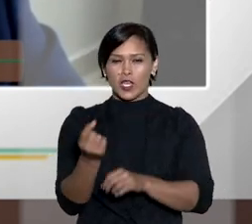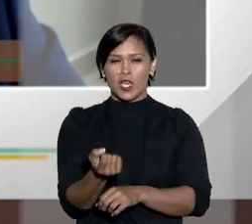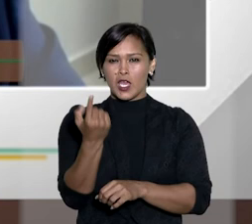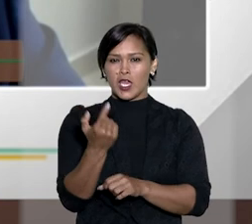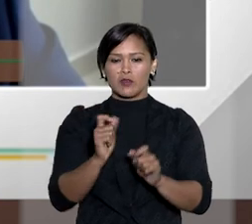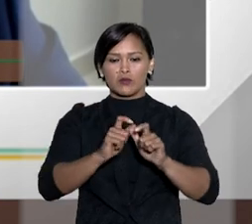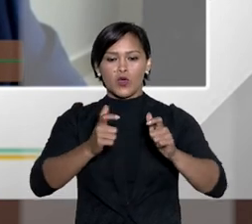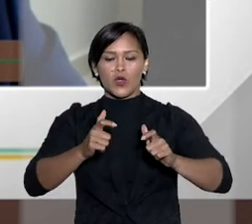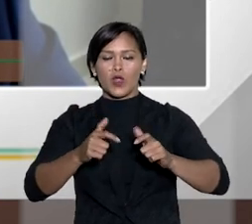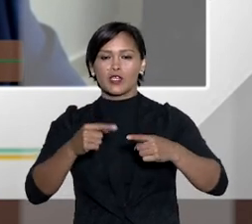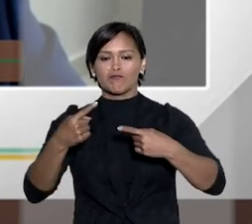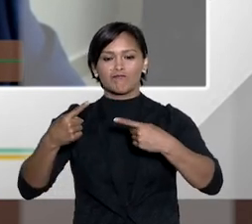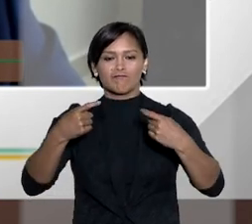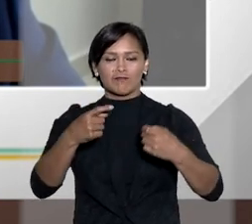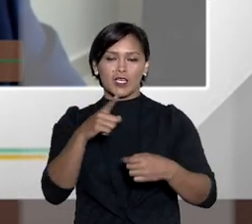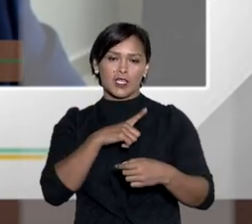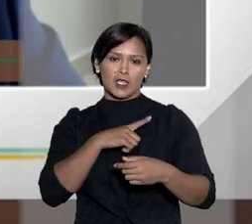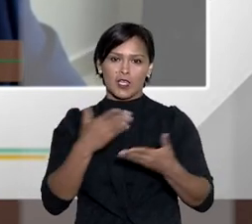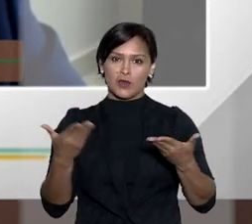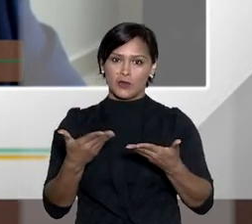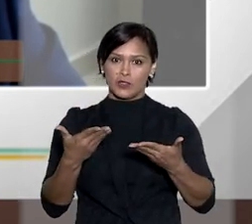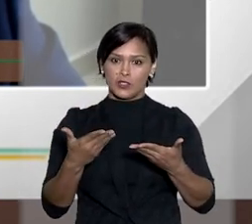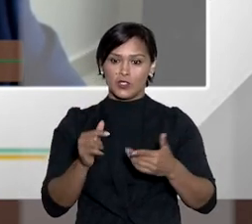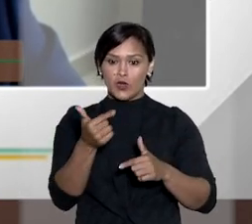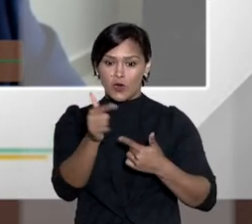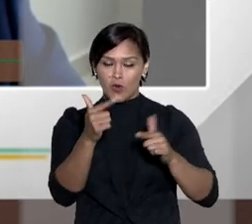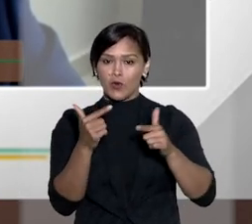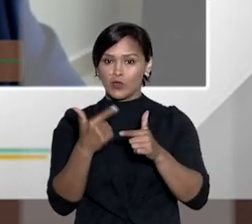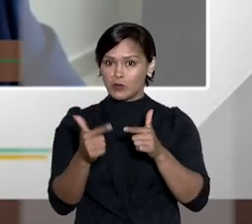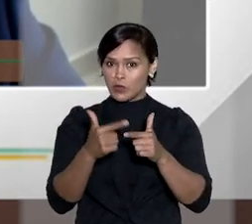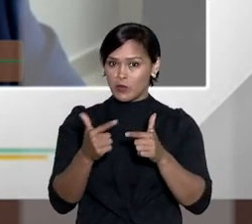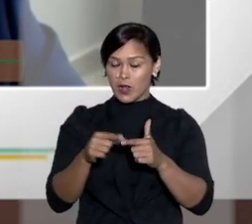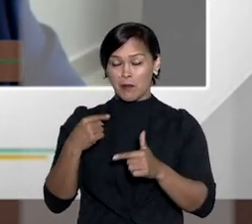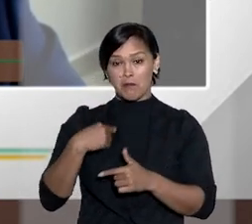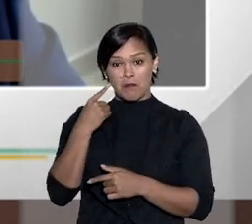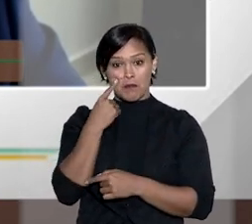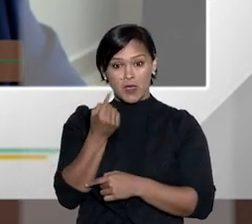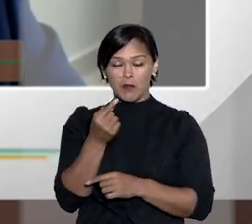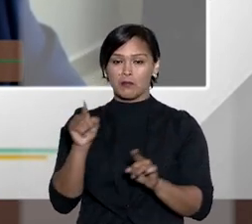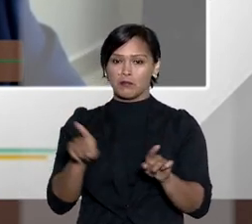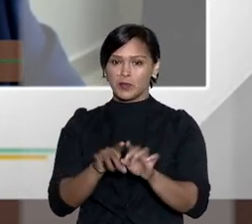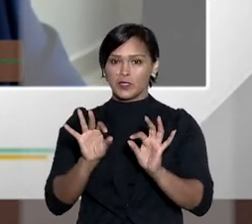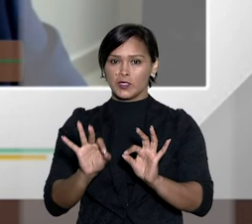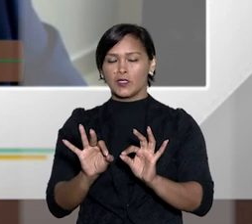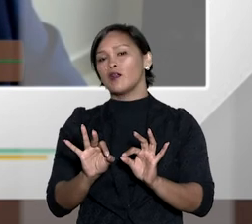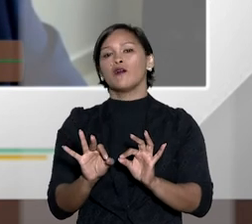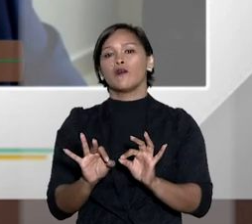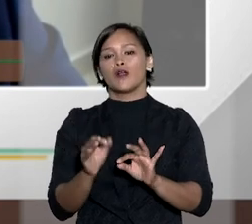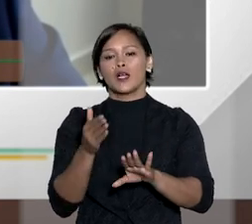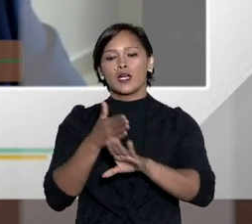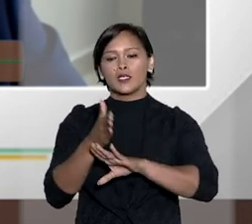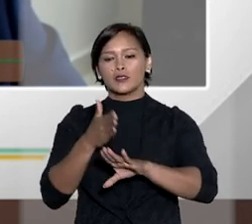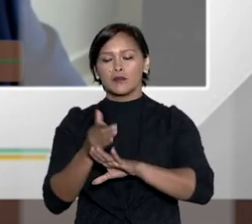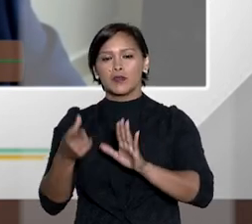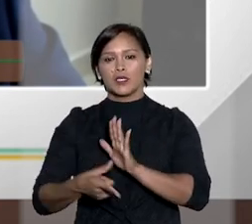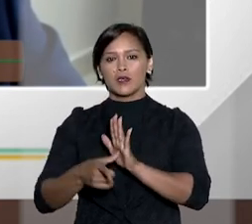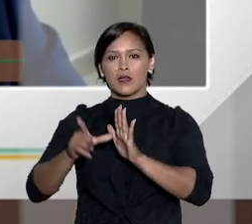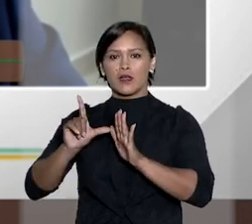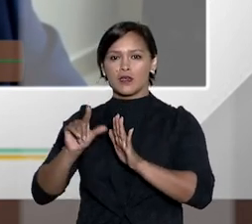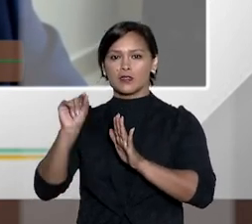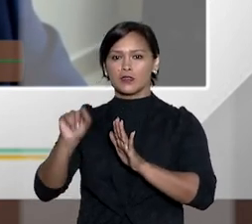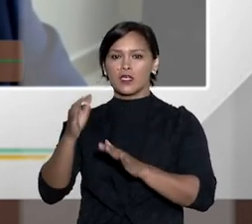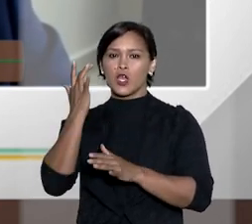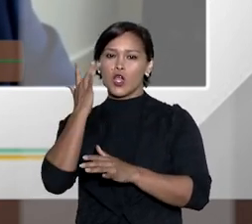juizados especiais então a ordinarização é um dos grandes dilemas que nós temos o outro problema em meu ponto de vista